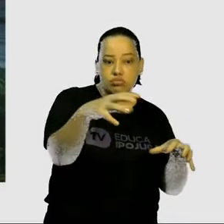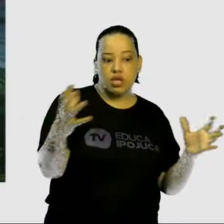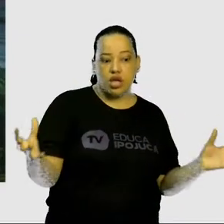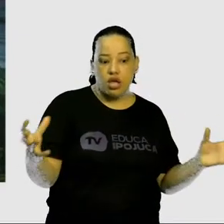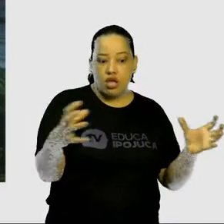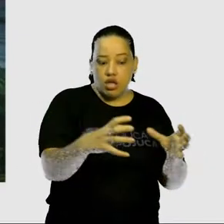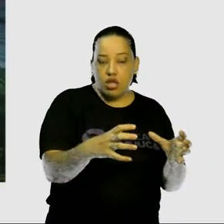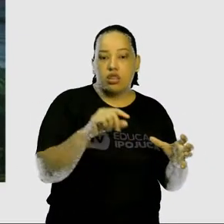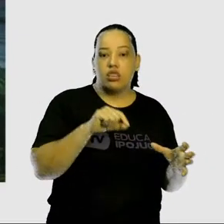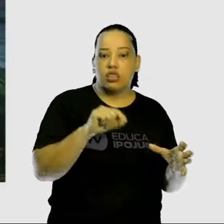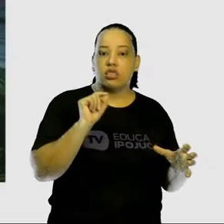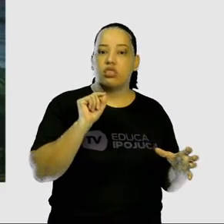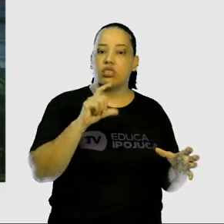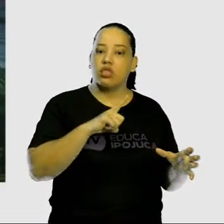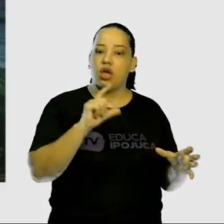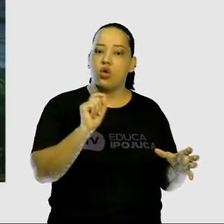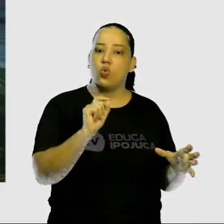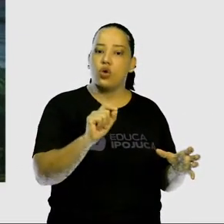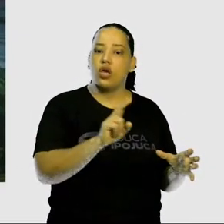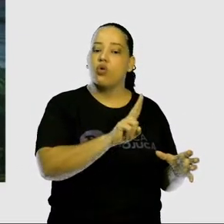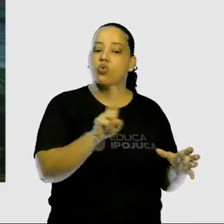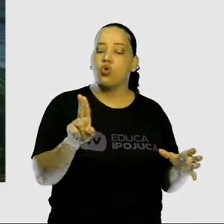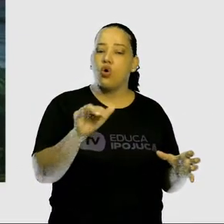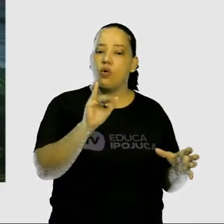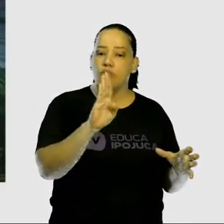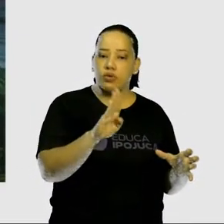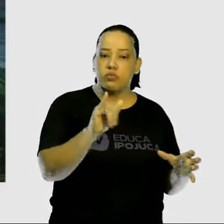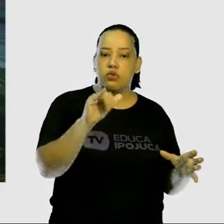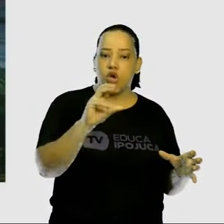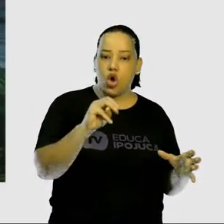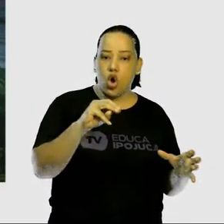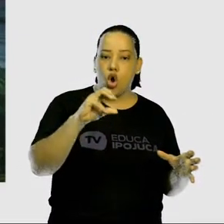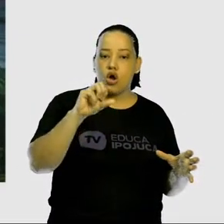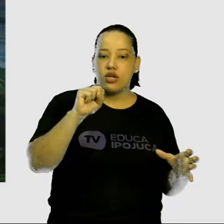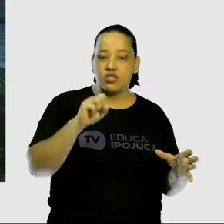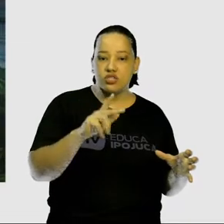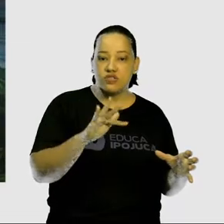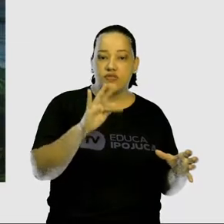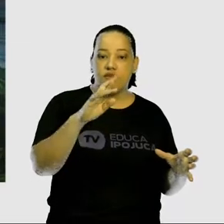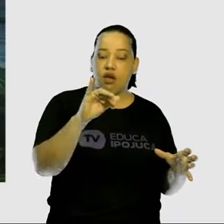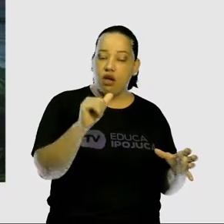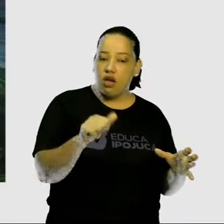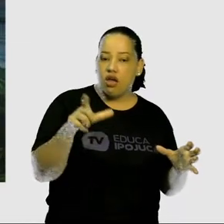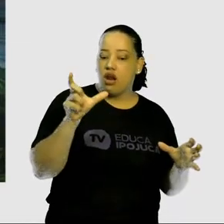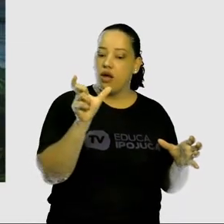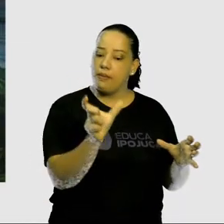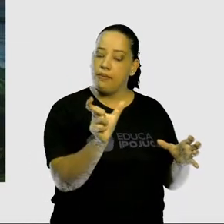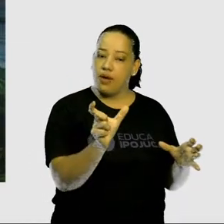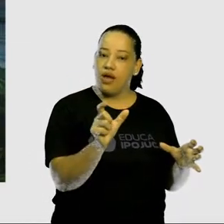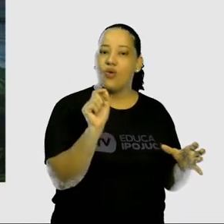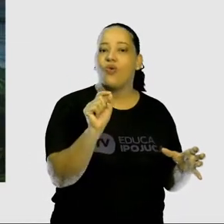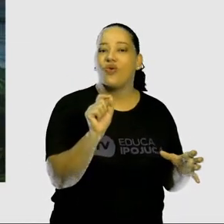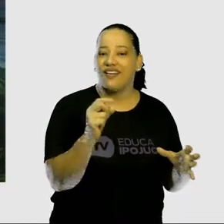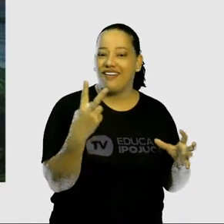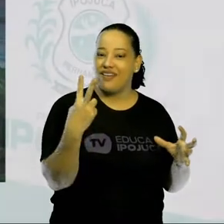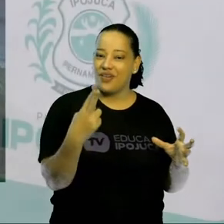chamamos de biosfera. Ou seja, a bola da vida.